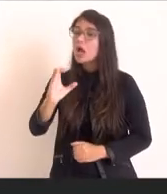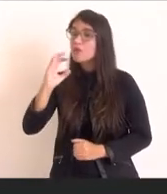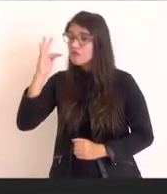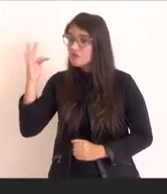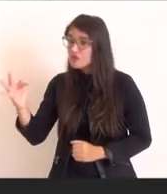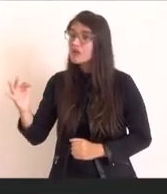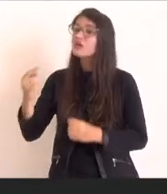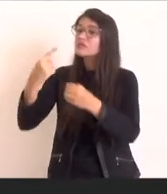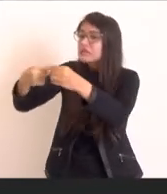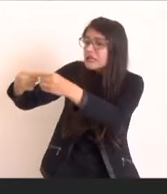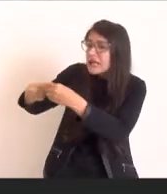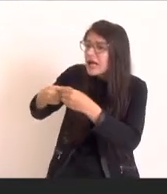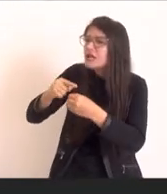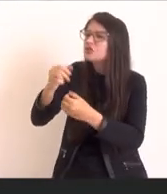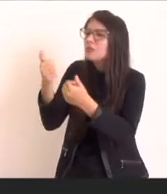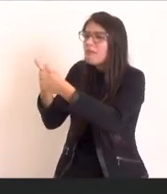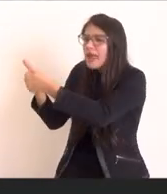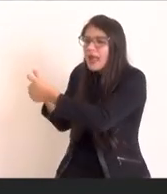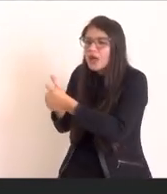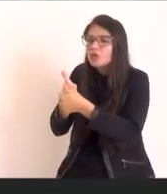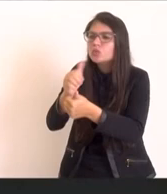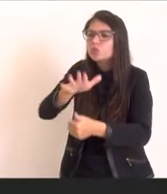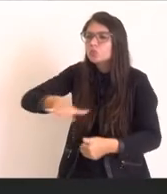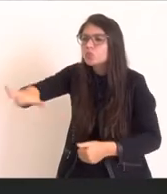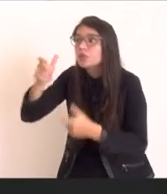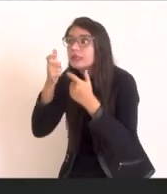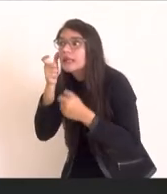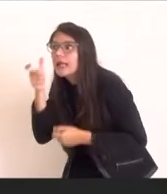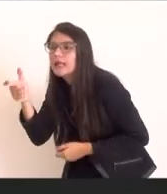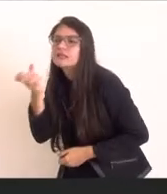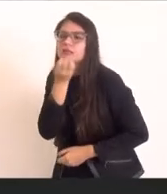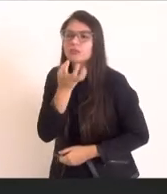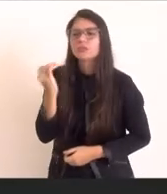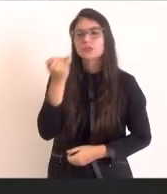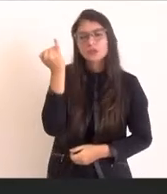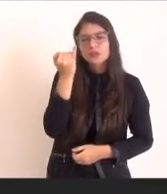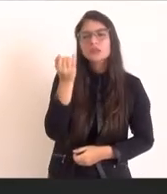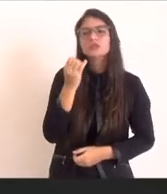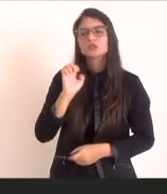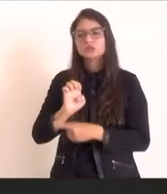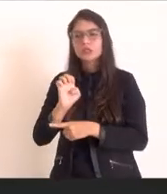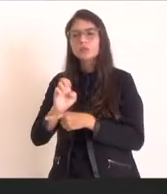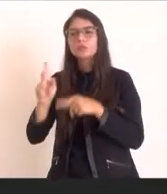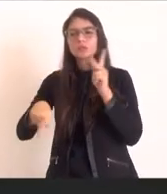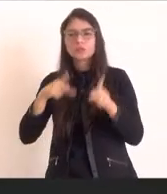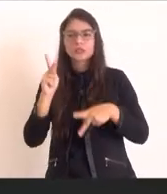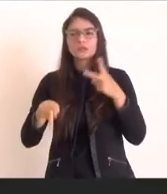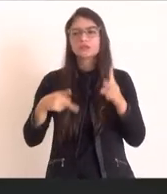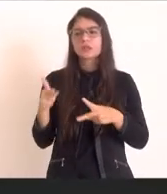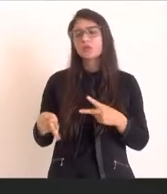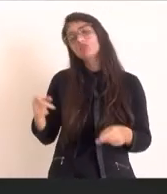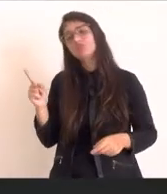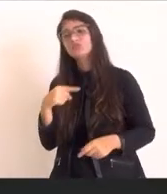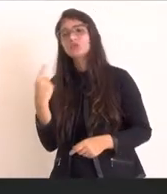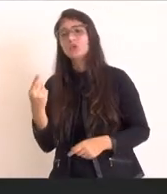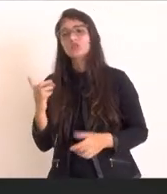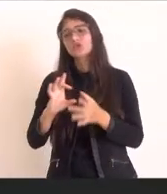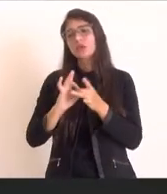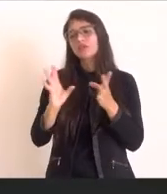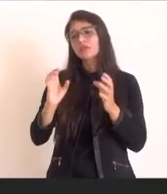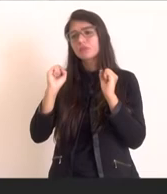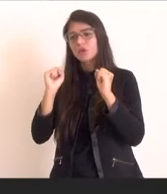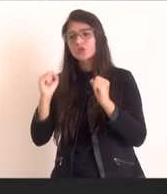e a melhor forma de retornar esses recursos para a população do Estado. Estamos aqui à disposição de vocês para aquilo que for necessário